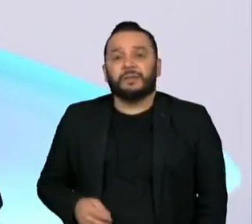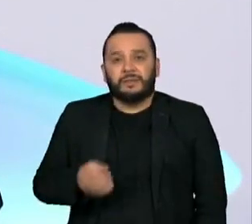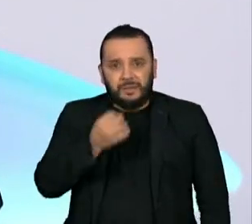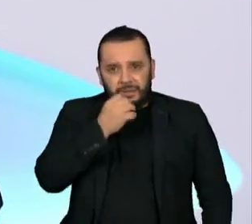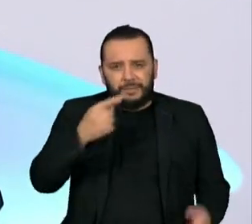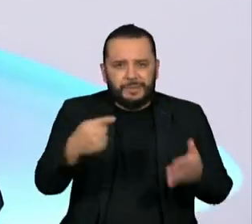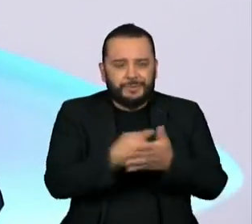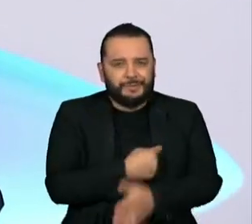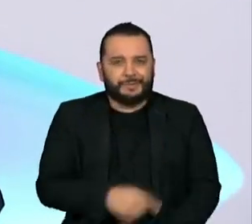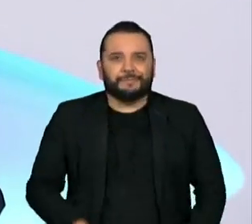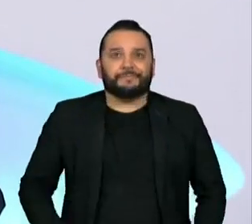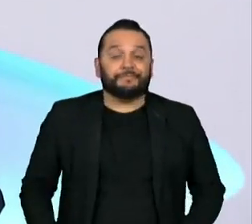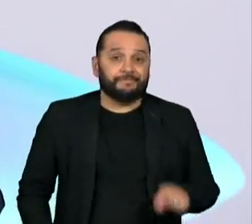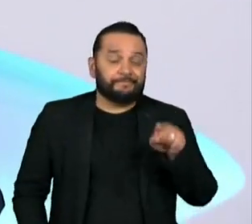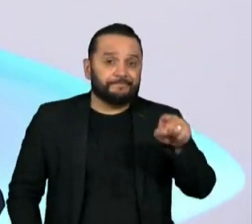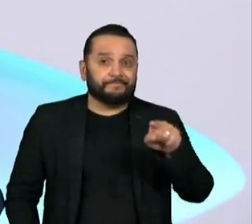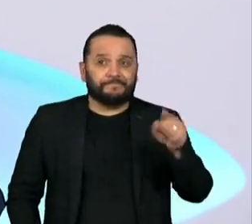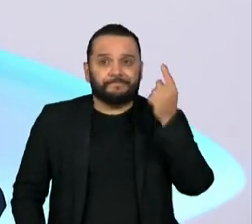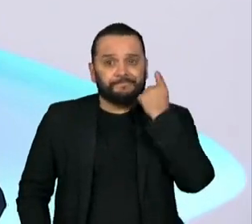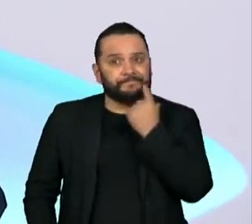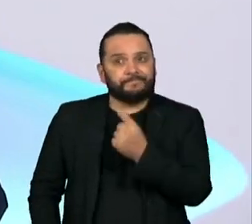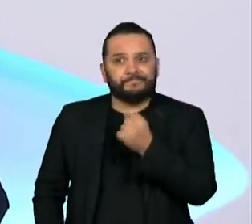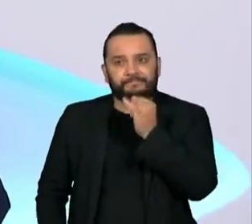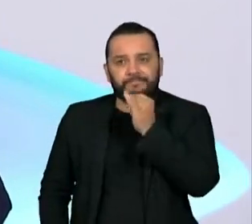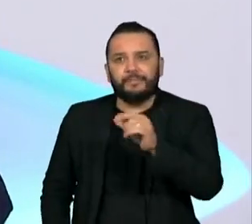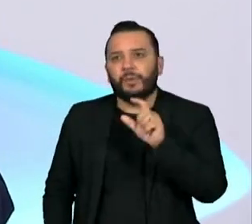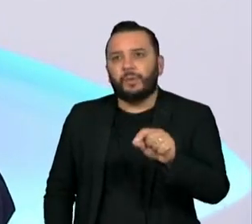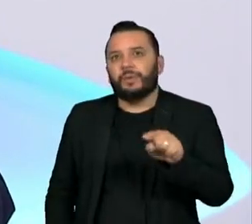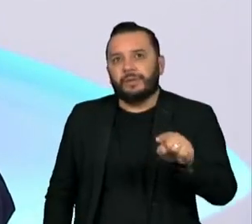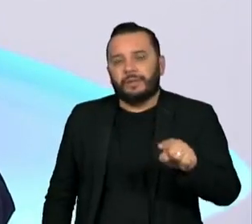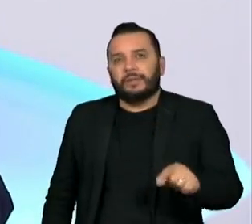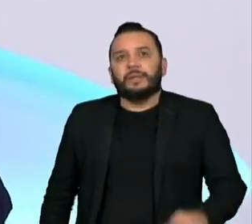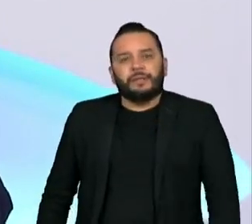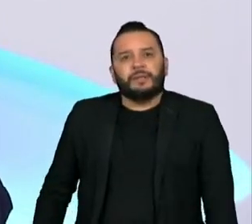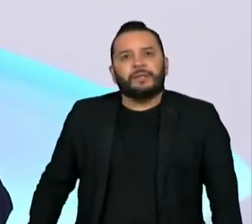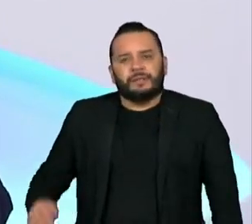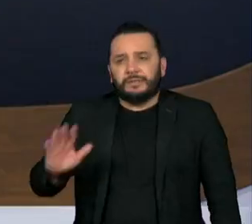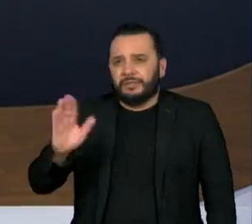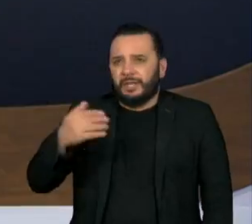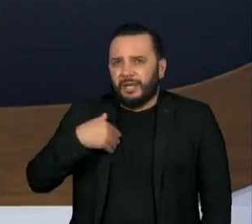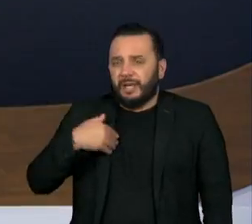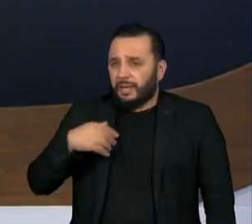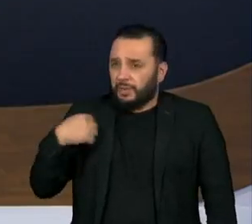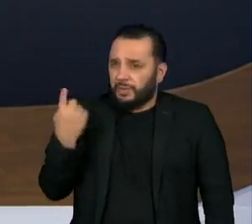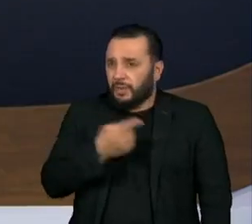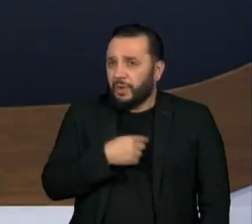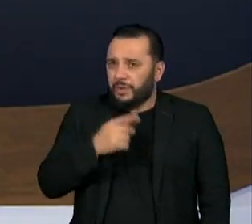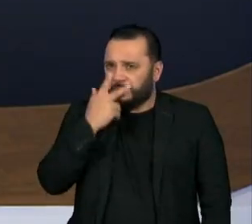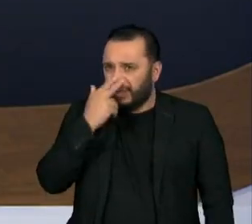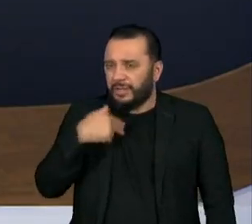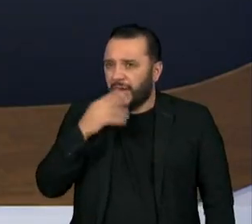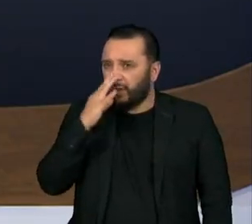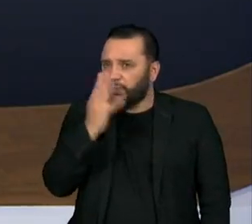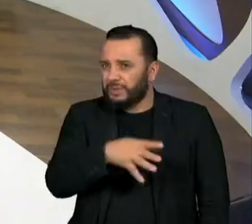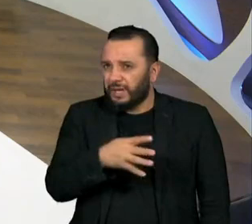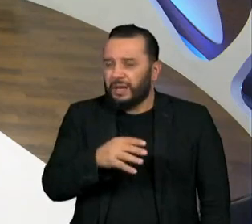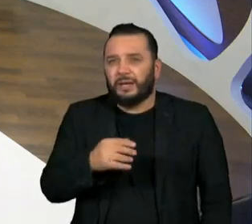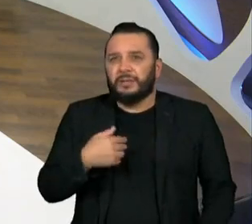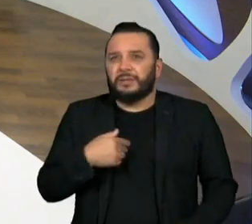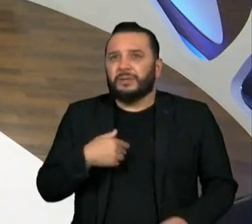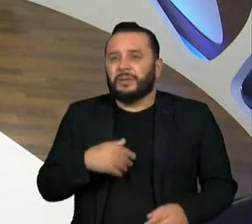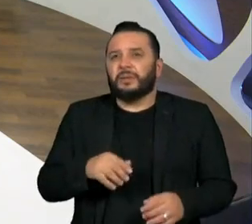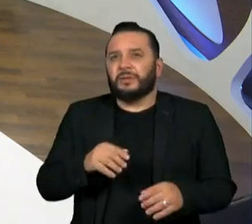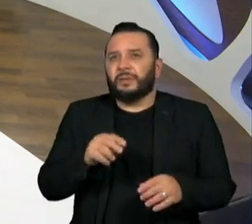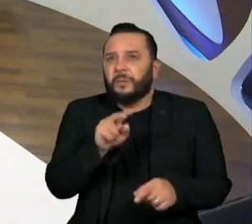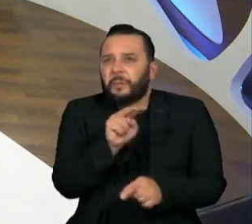Vou pegar um gancho aqui de uma observação que a Vera fez, que a gente foi acusado de não ter preocupação com pobreza, o problema